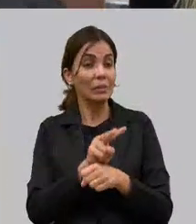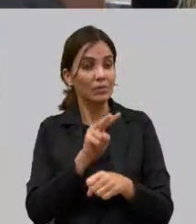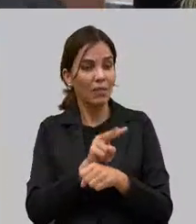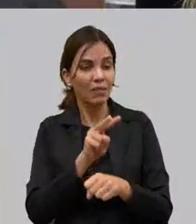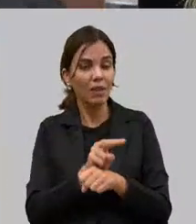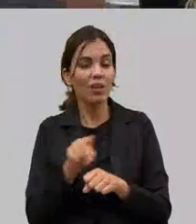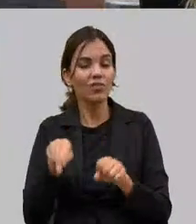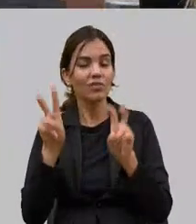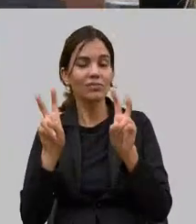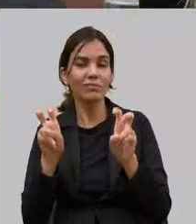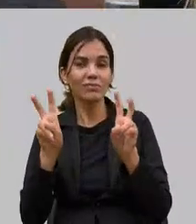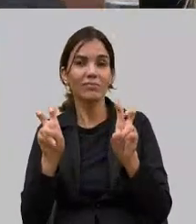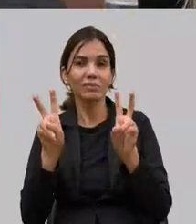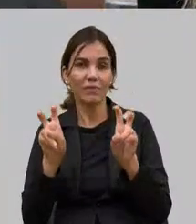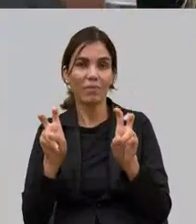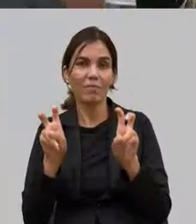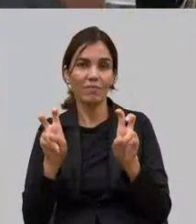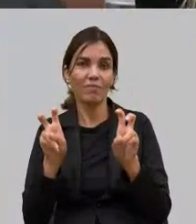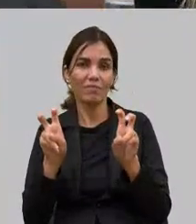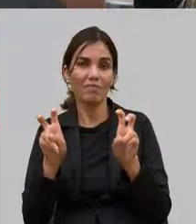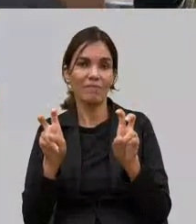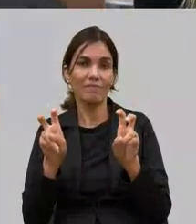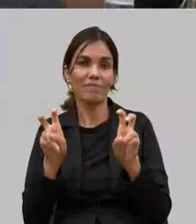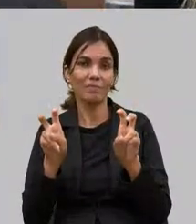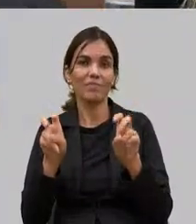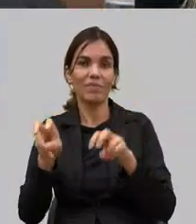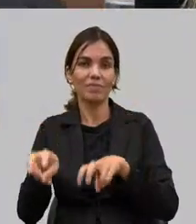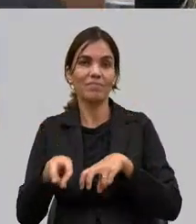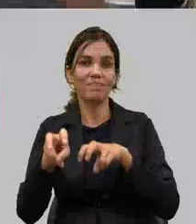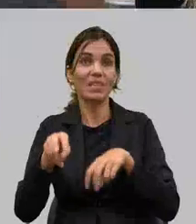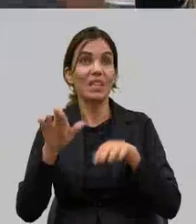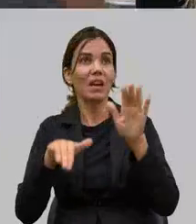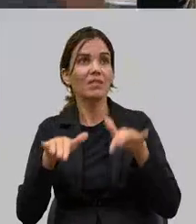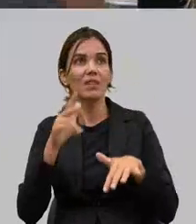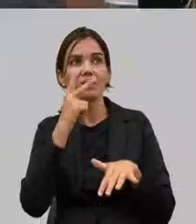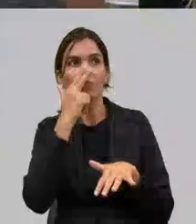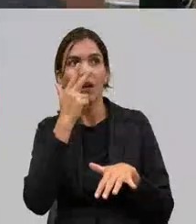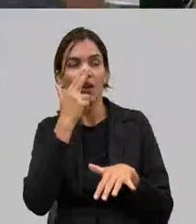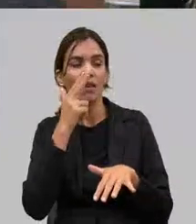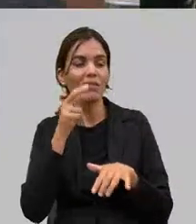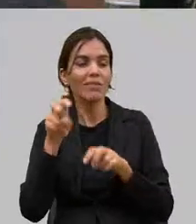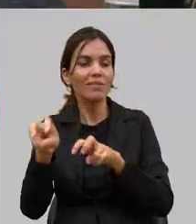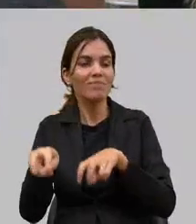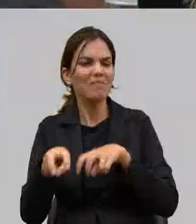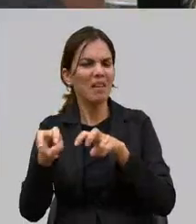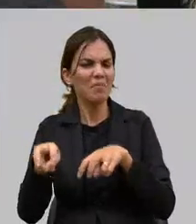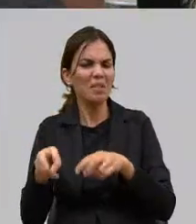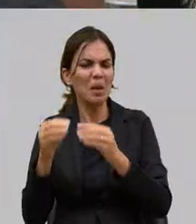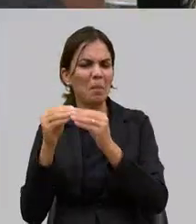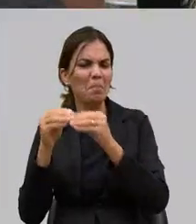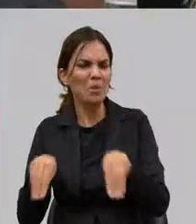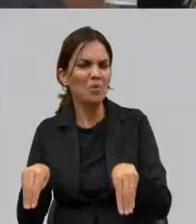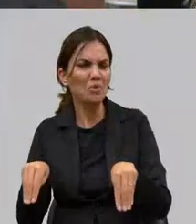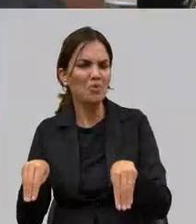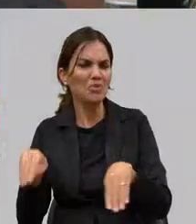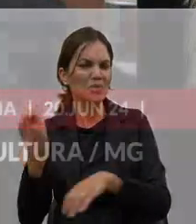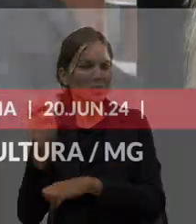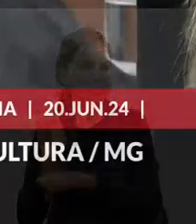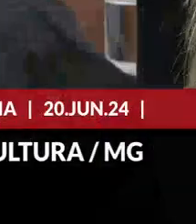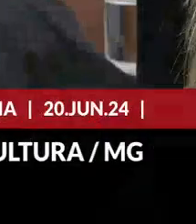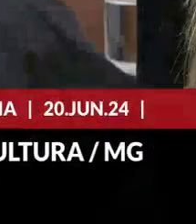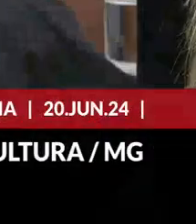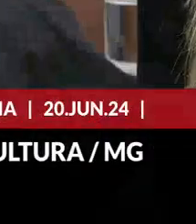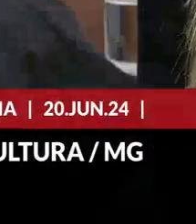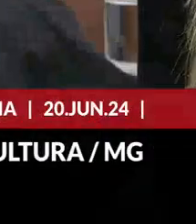colocada como se fosse uma atividade prejudicial ao Estado e a gente não pensa